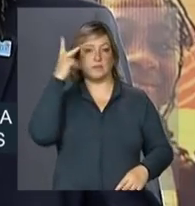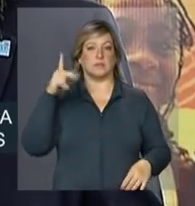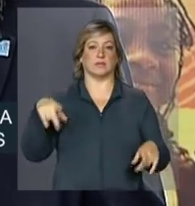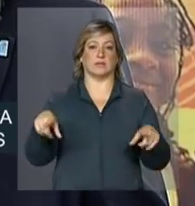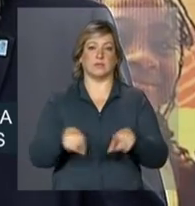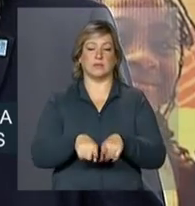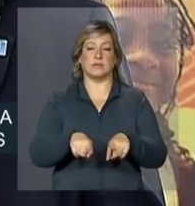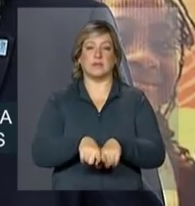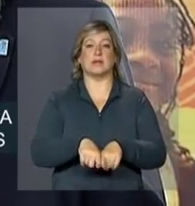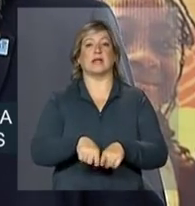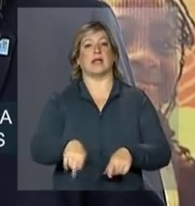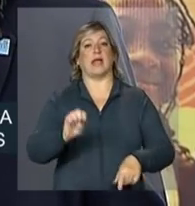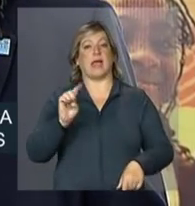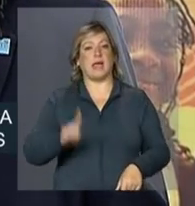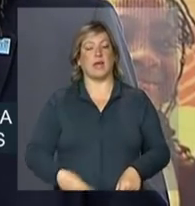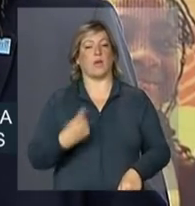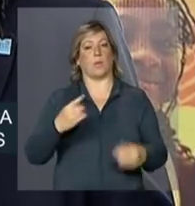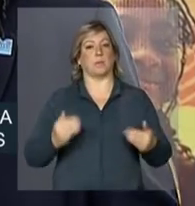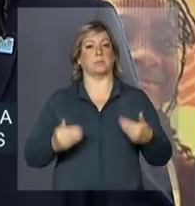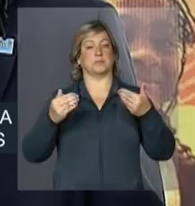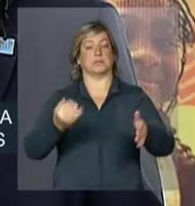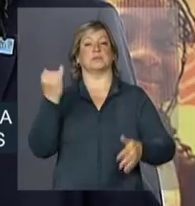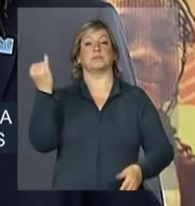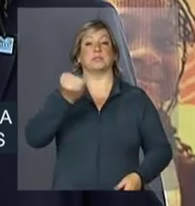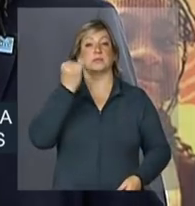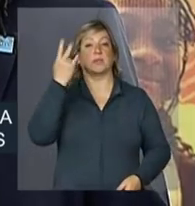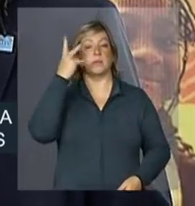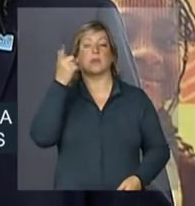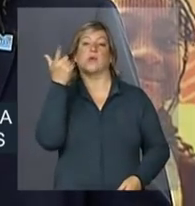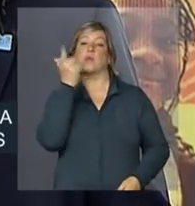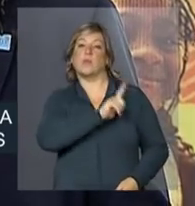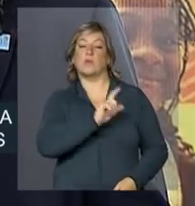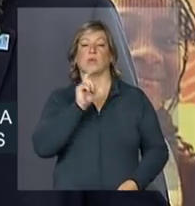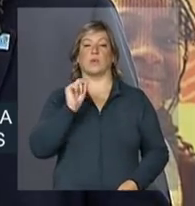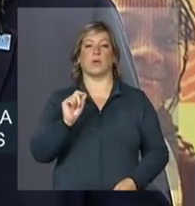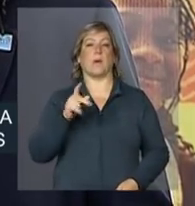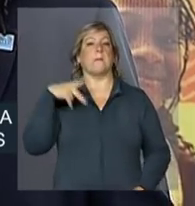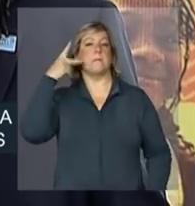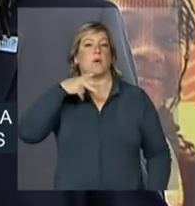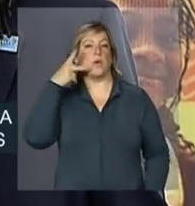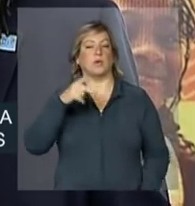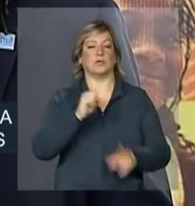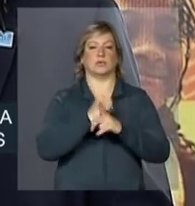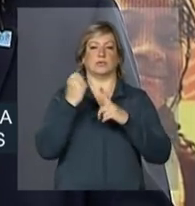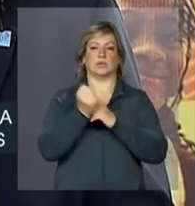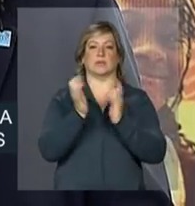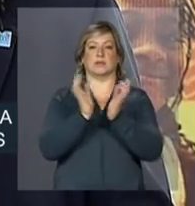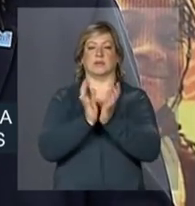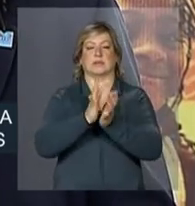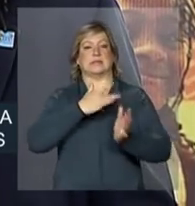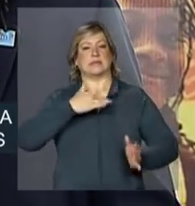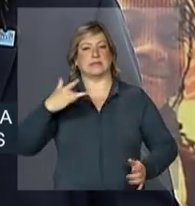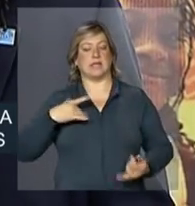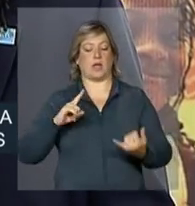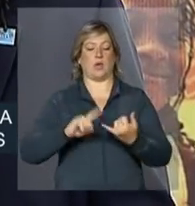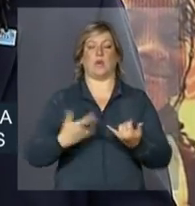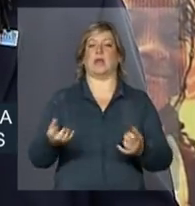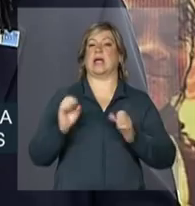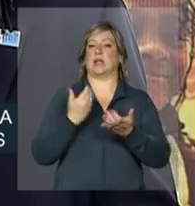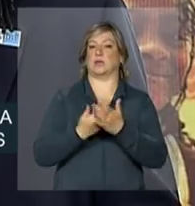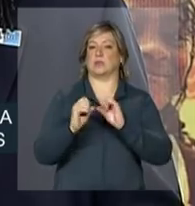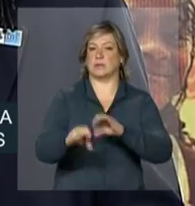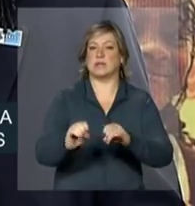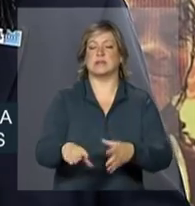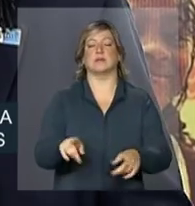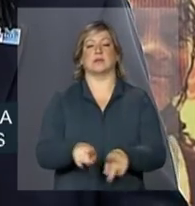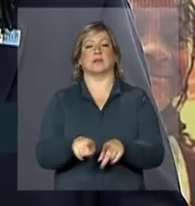também um passo importante para acesso às polícias sociais, na área de saúde, educação, acesso à